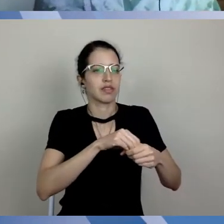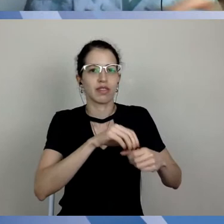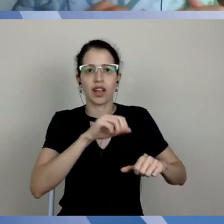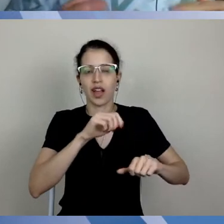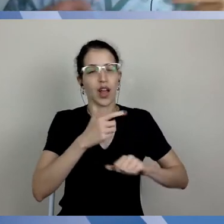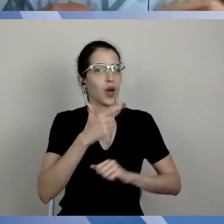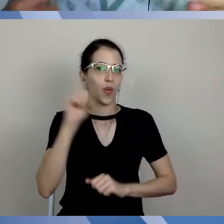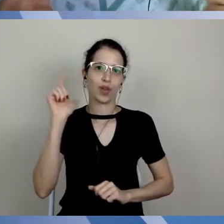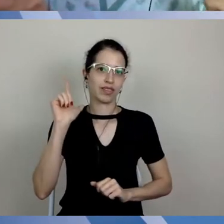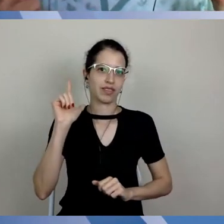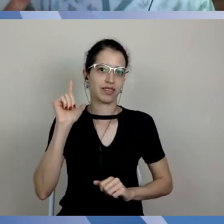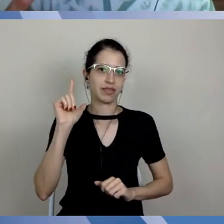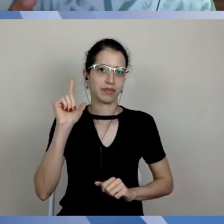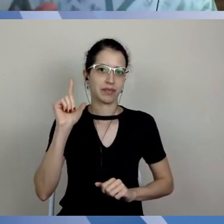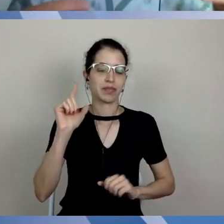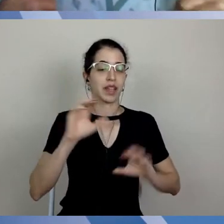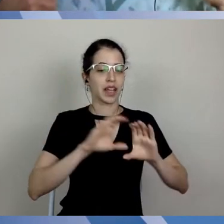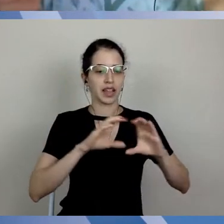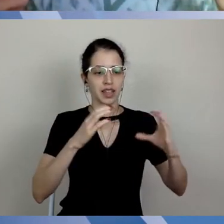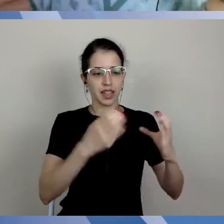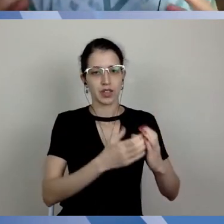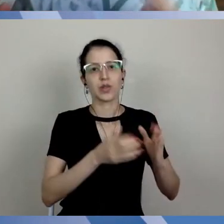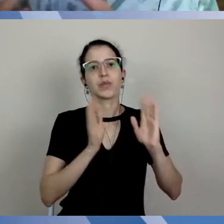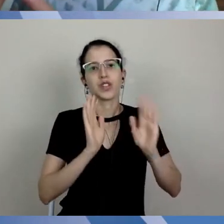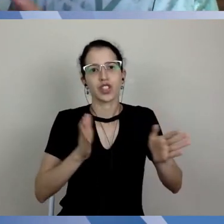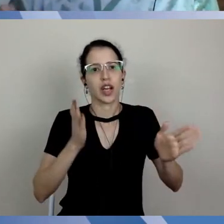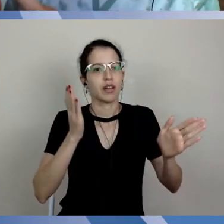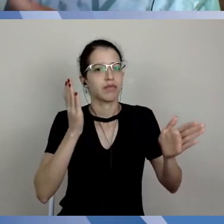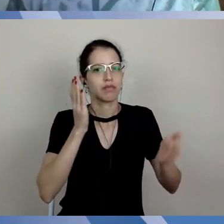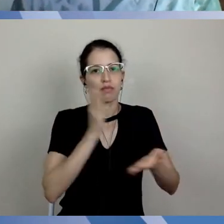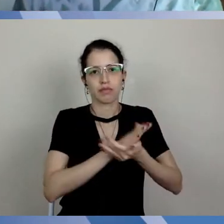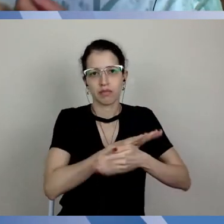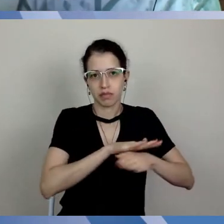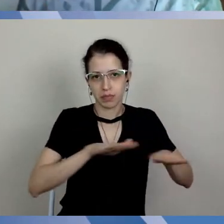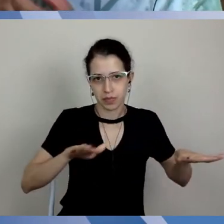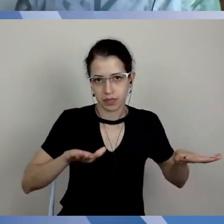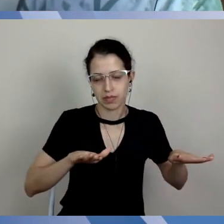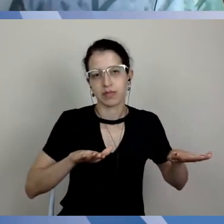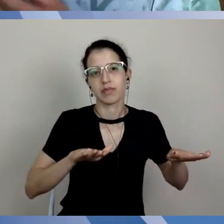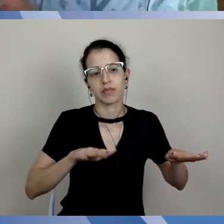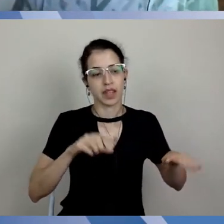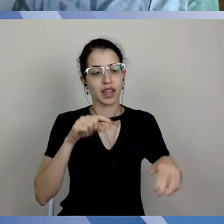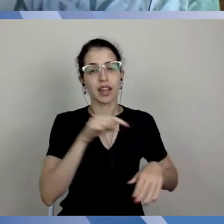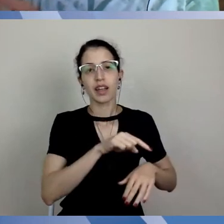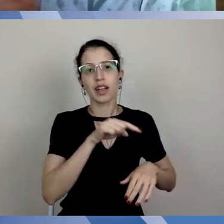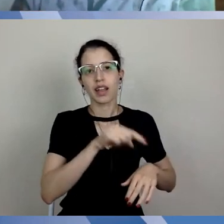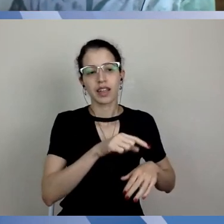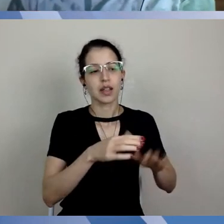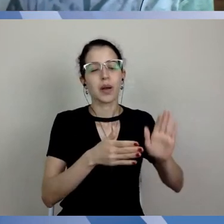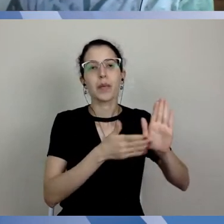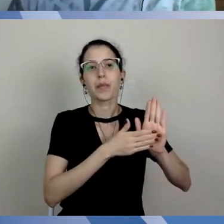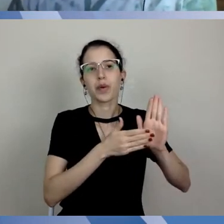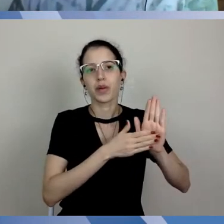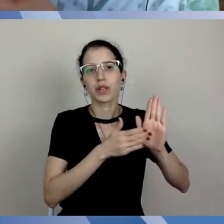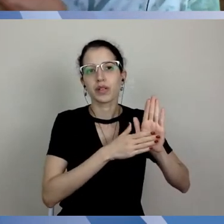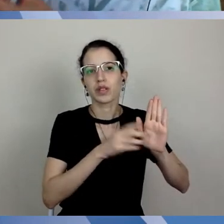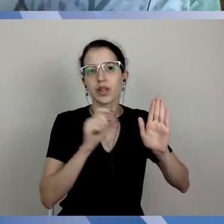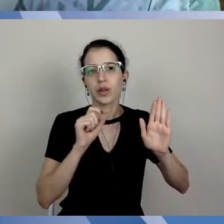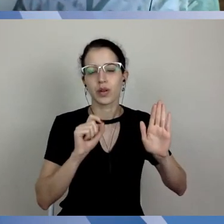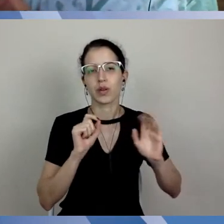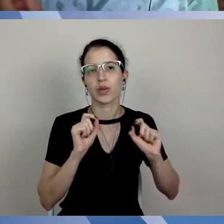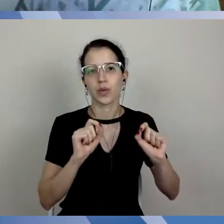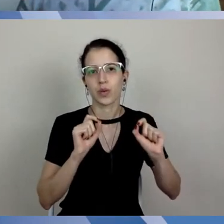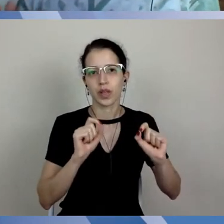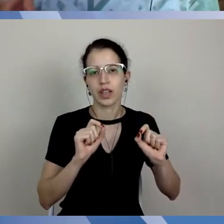Ele mesmo se extinguiu e ele mesmo propôs à universidade criar algo mais robusto do que ele, porque